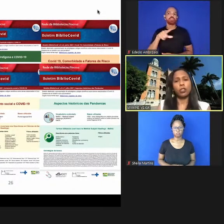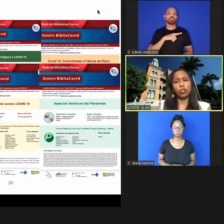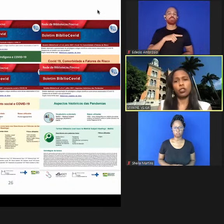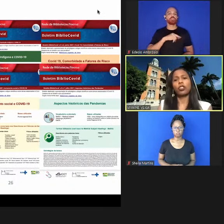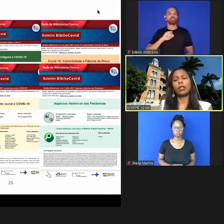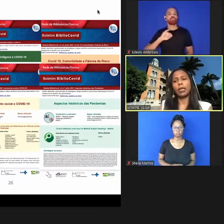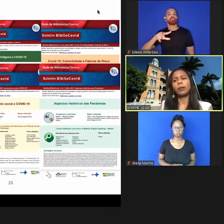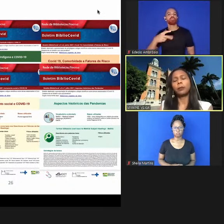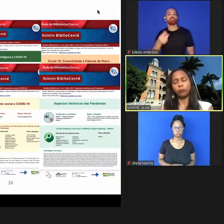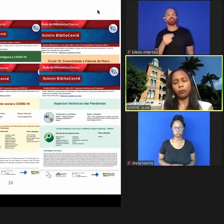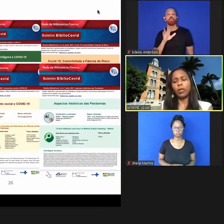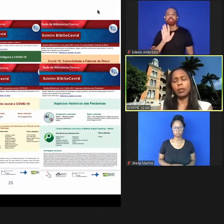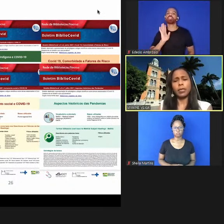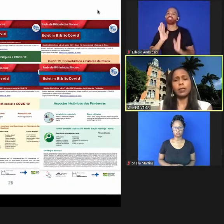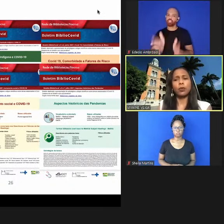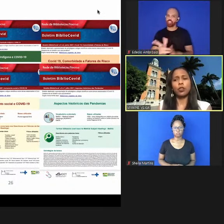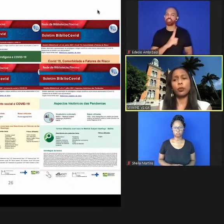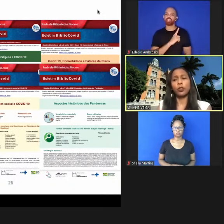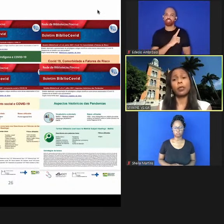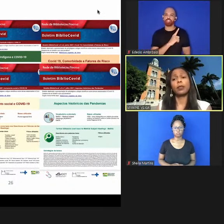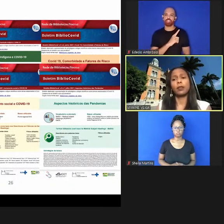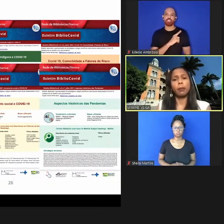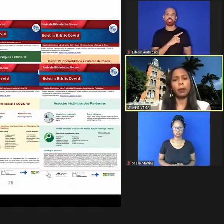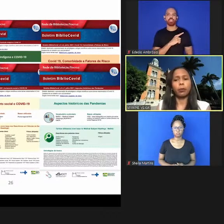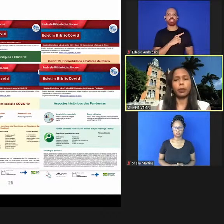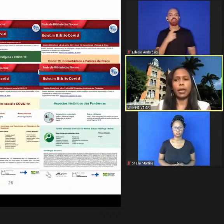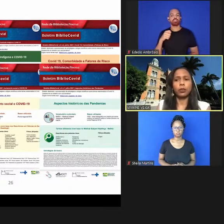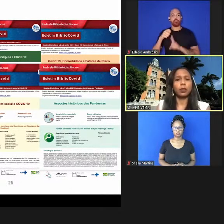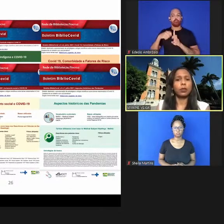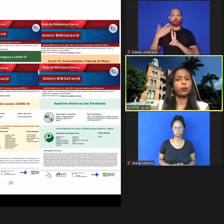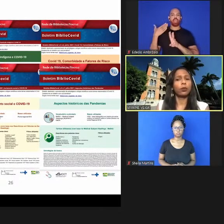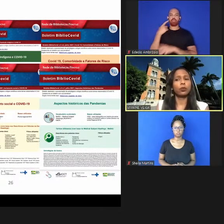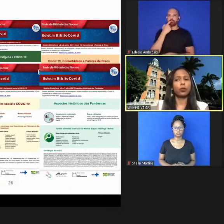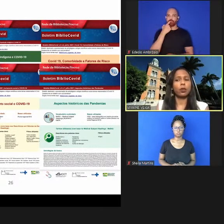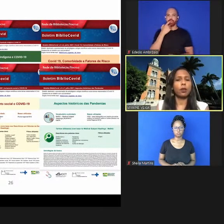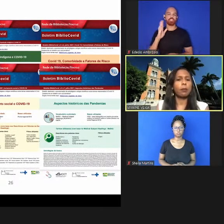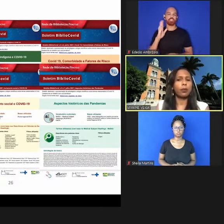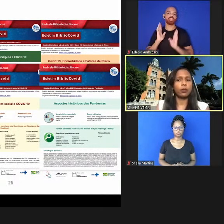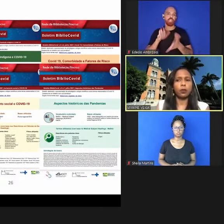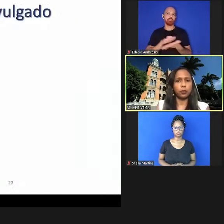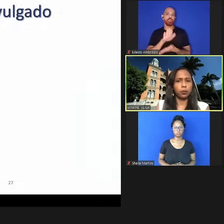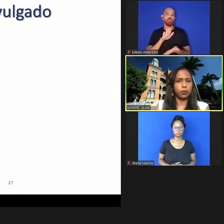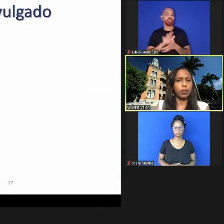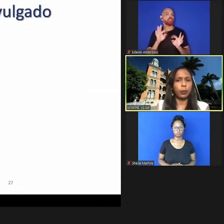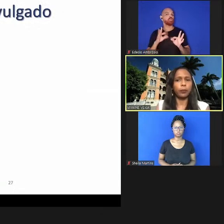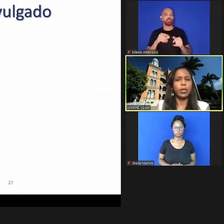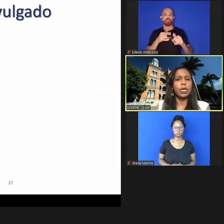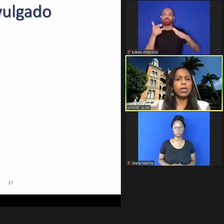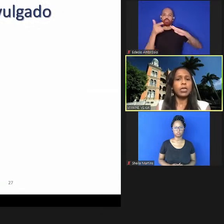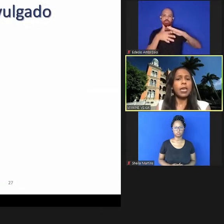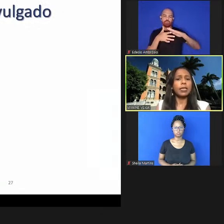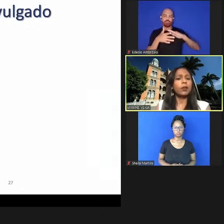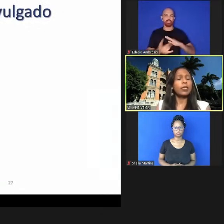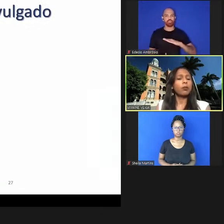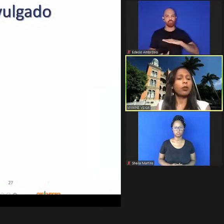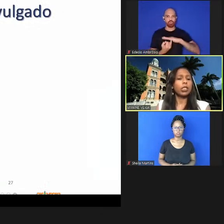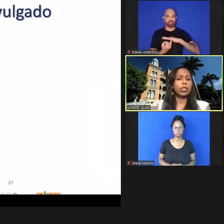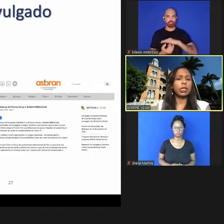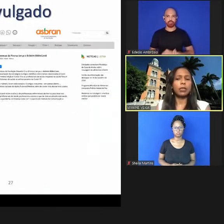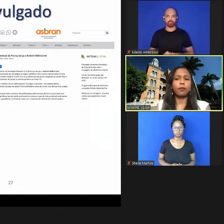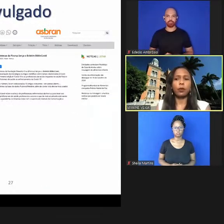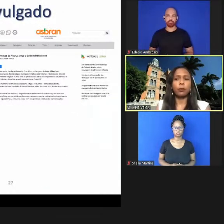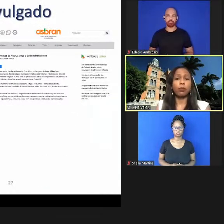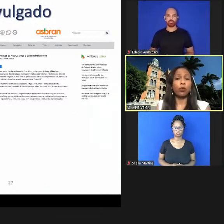mas a gente já tem desses últimos meses também publicados estão todos no nosso repositório institucional e aí esse